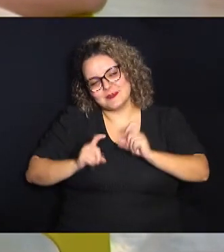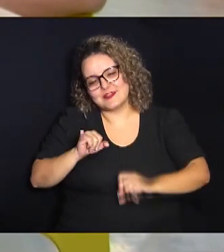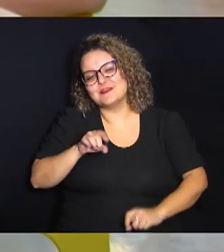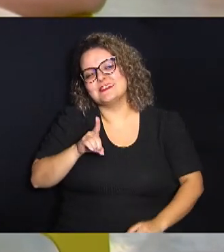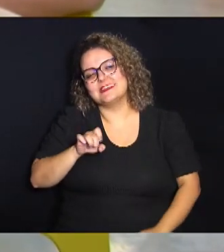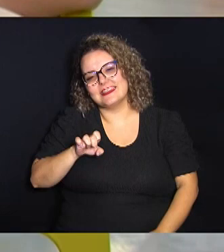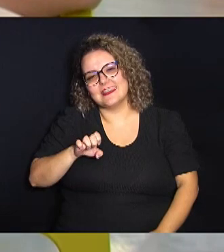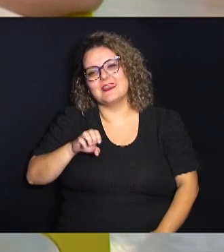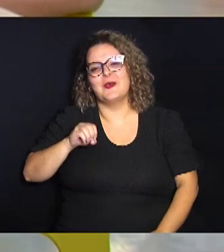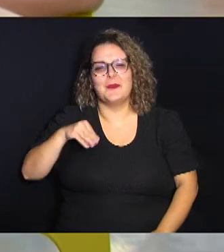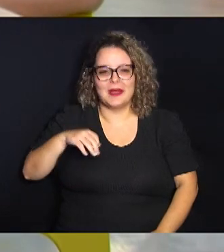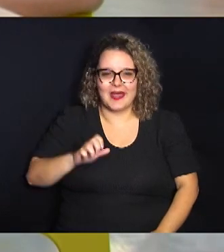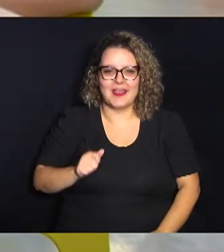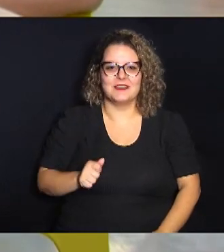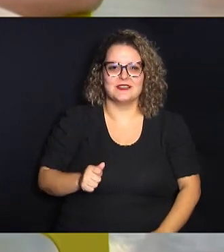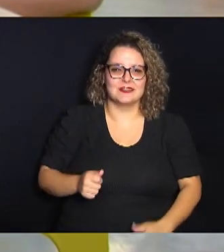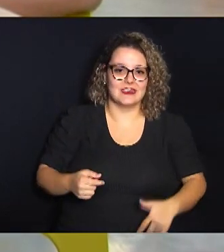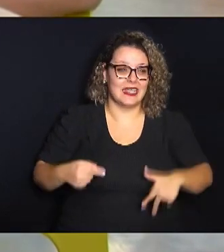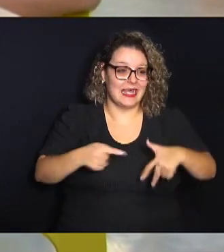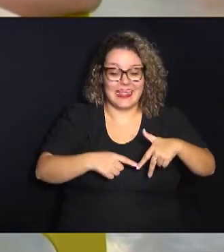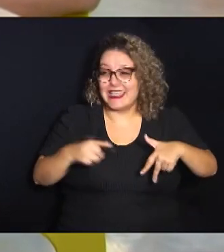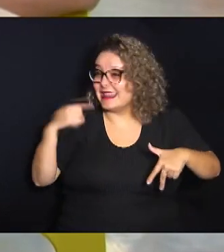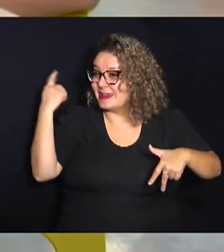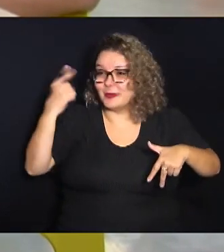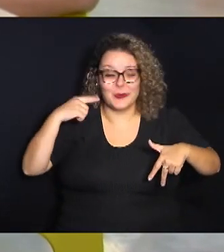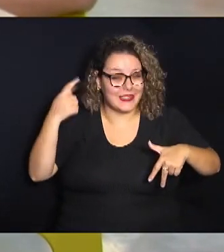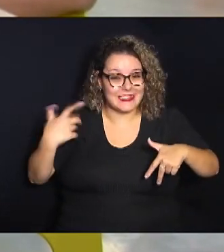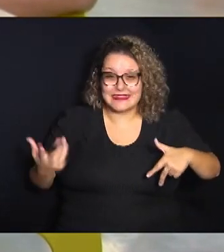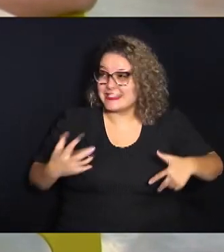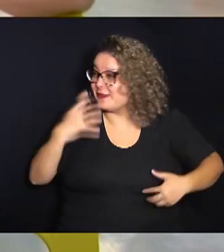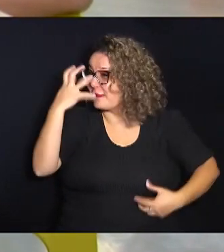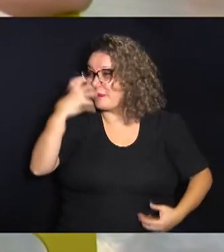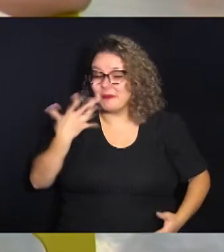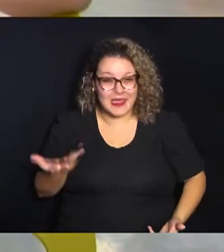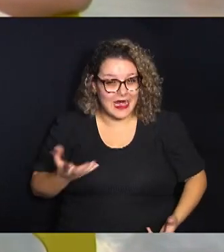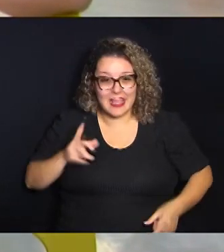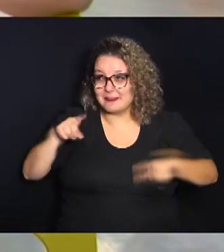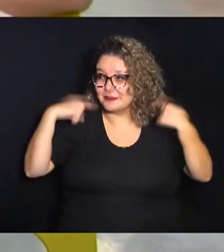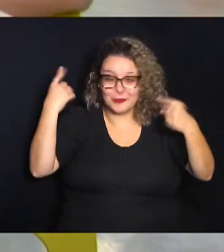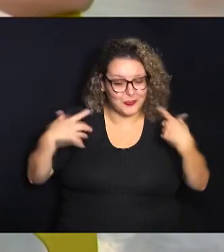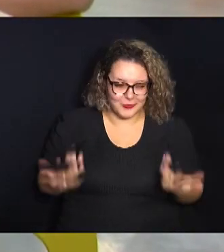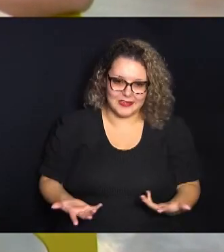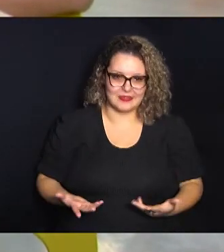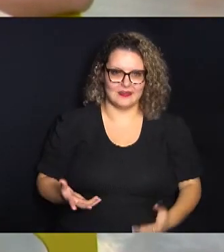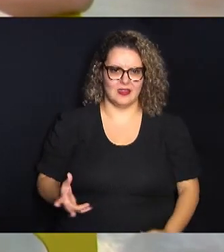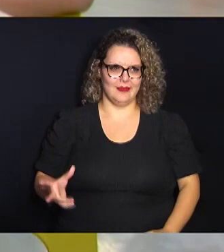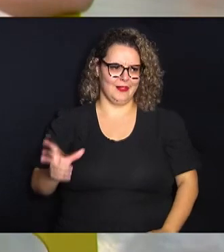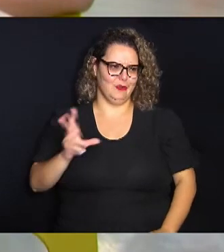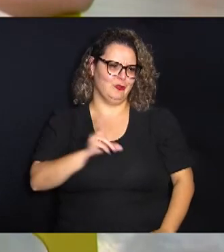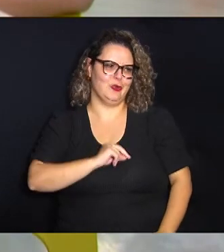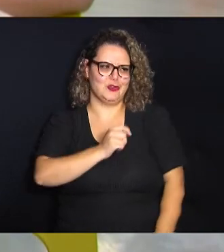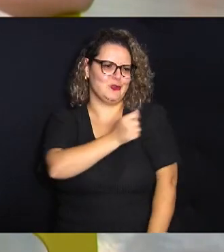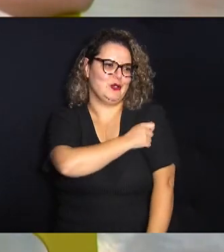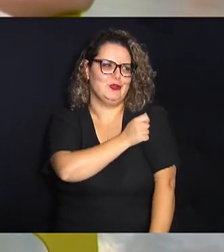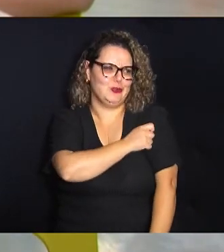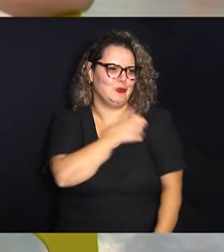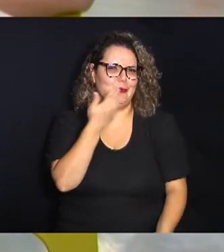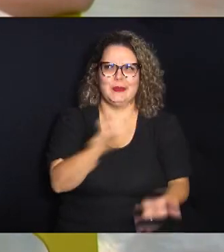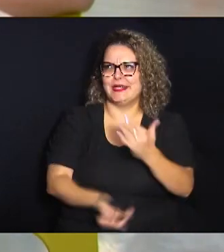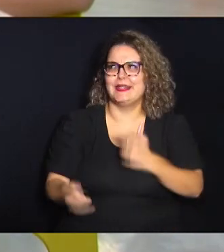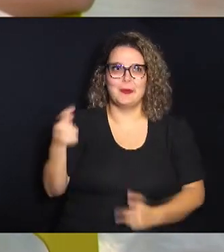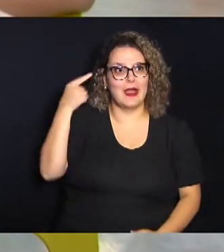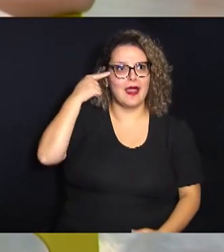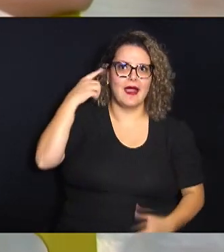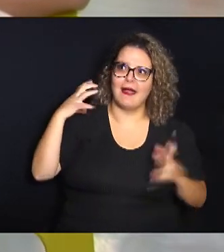porque assim ouve direto isso porque o professor nossa o aluno fez uma prova